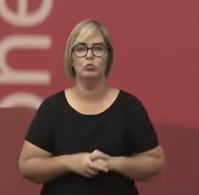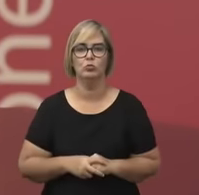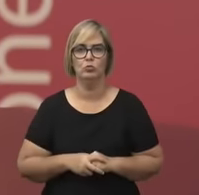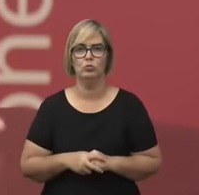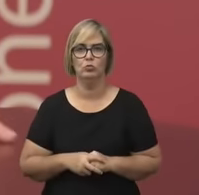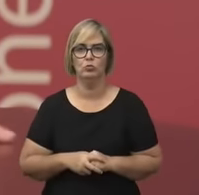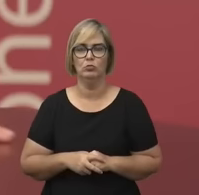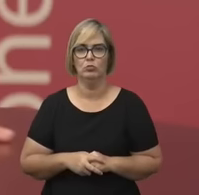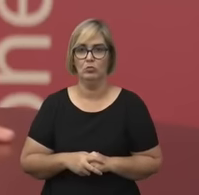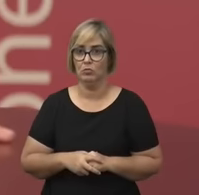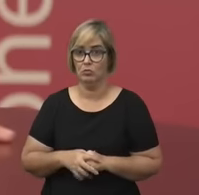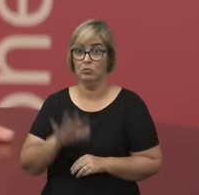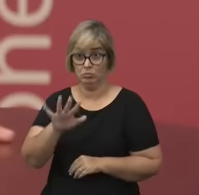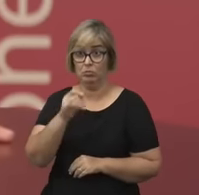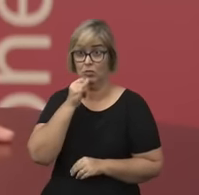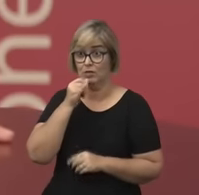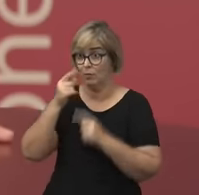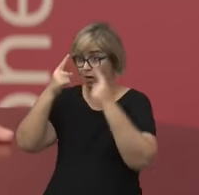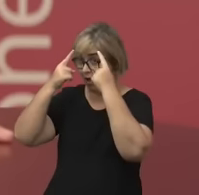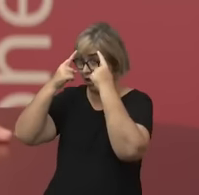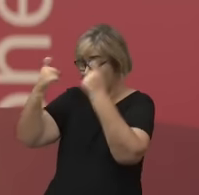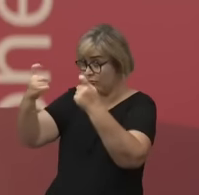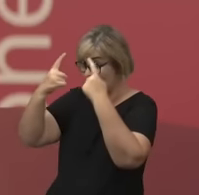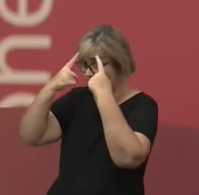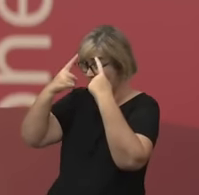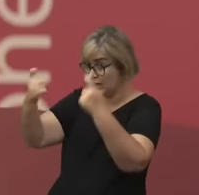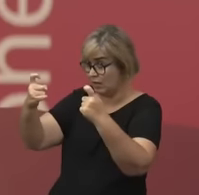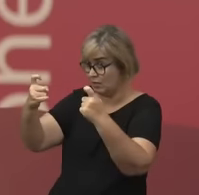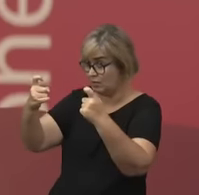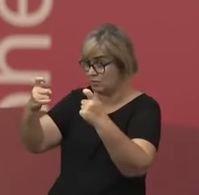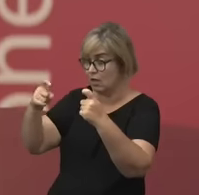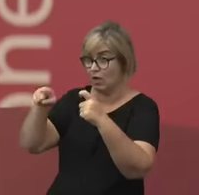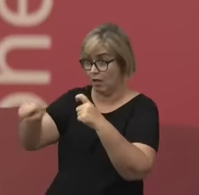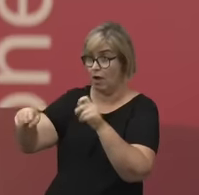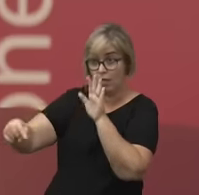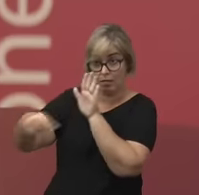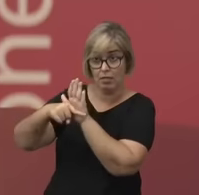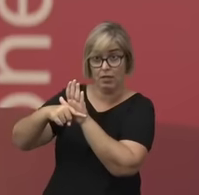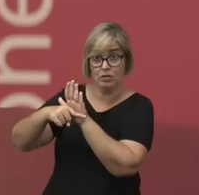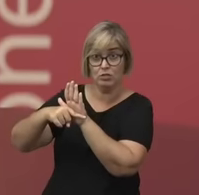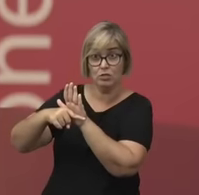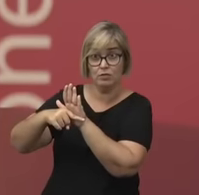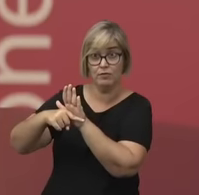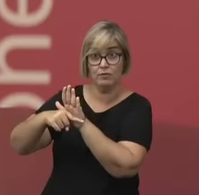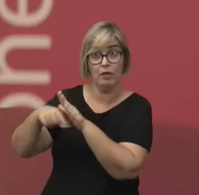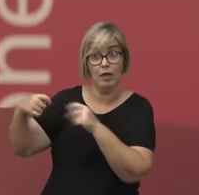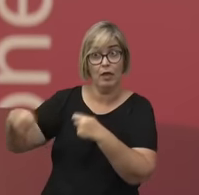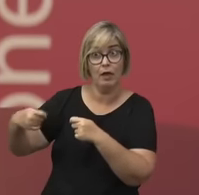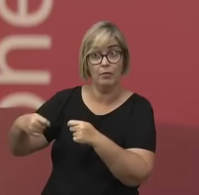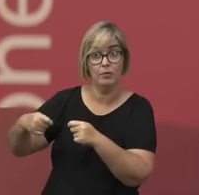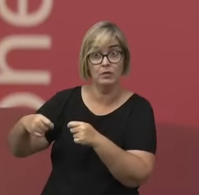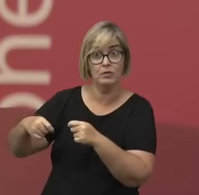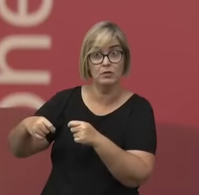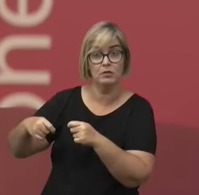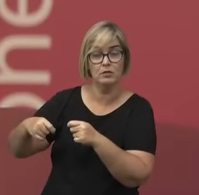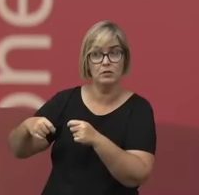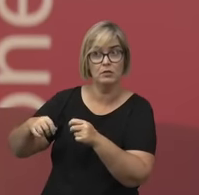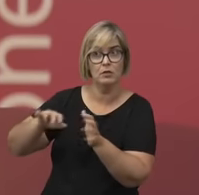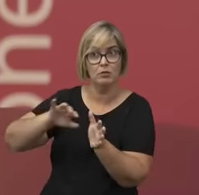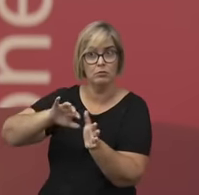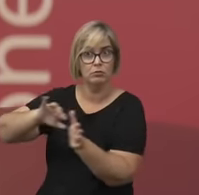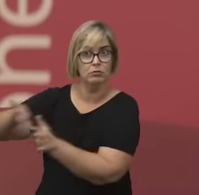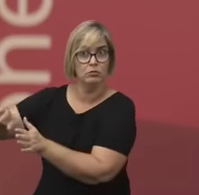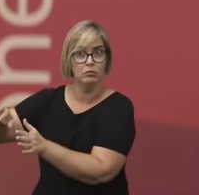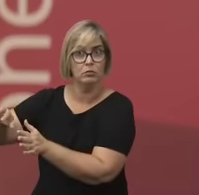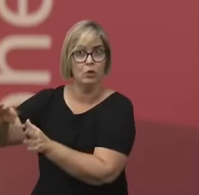A violência, ela deve ser abandonada, deve ser limitada por todos.